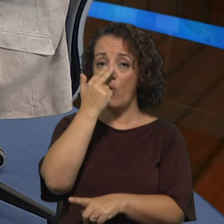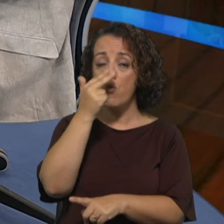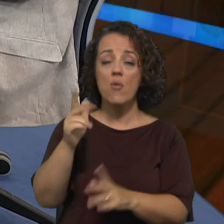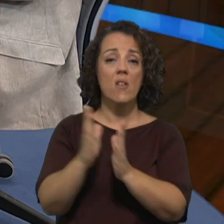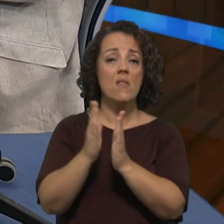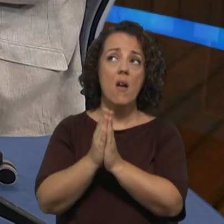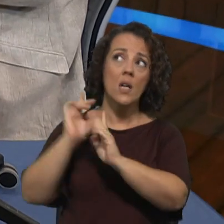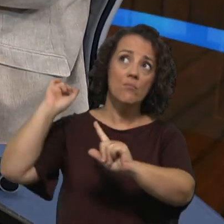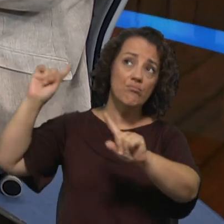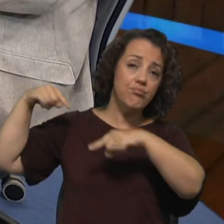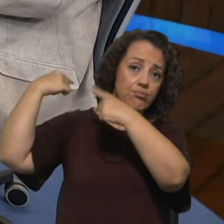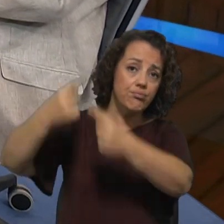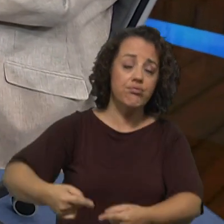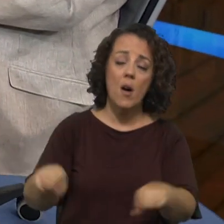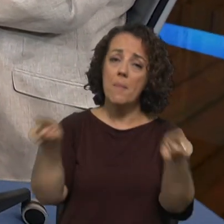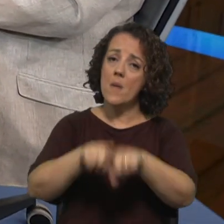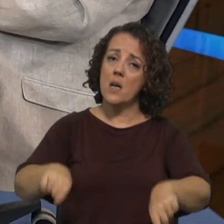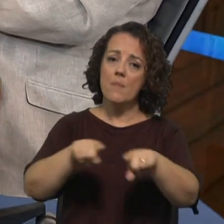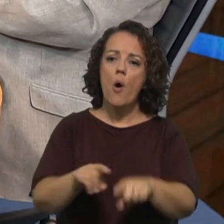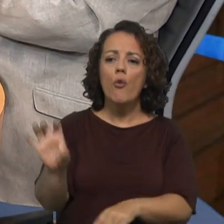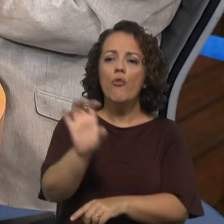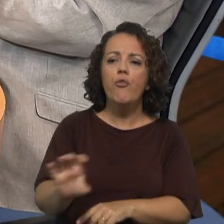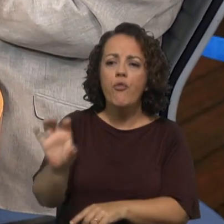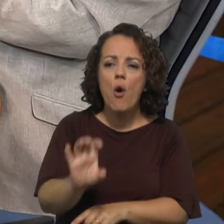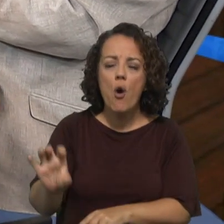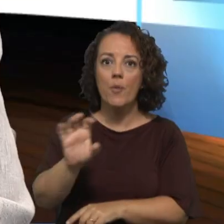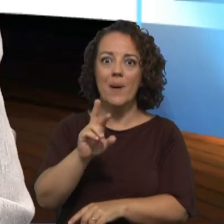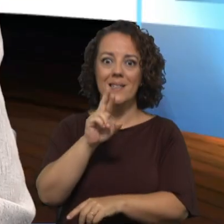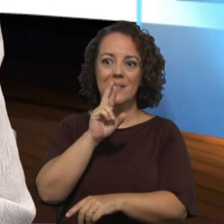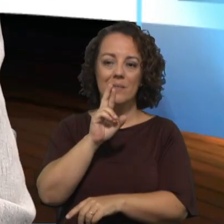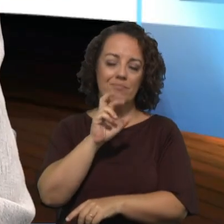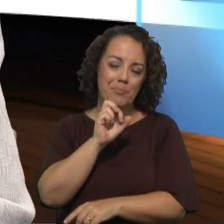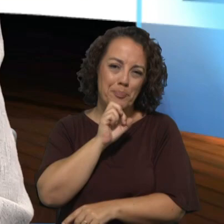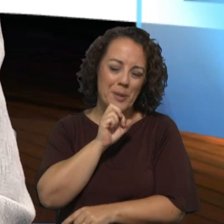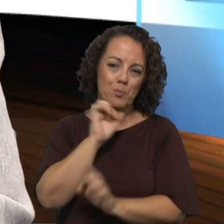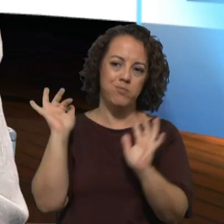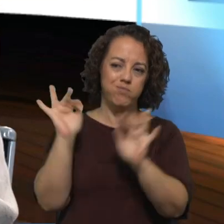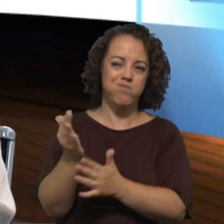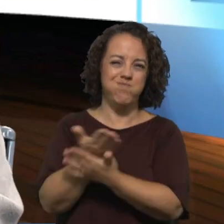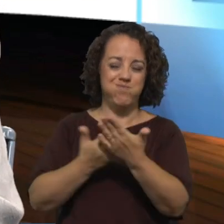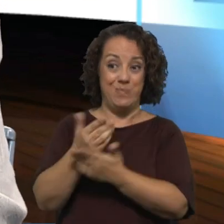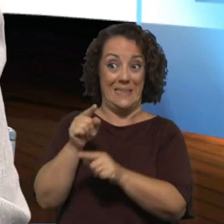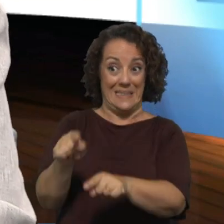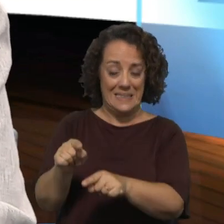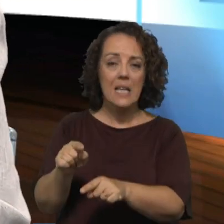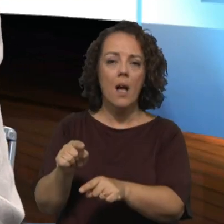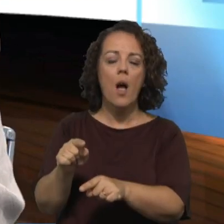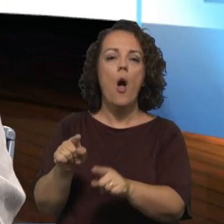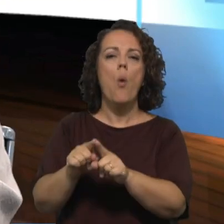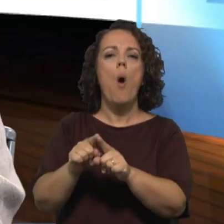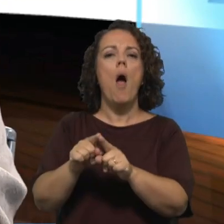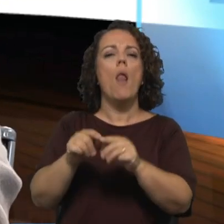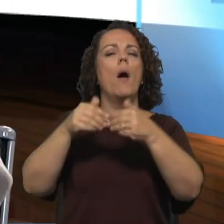ou de outros formatos que tenha sido imune a estas tensões. E, portanto, aquilo que é expectável é que o processo em si